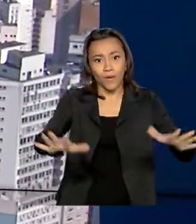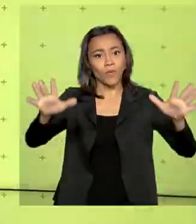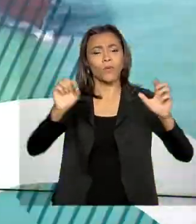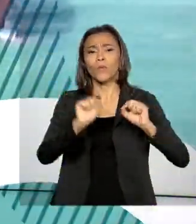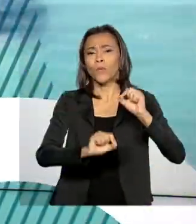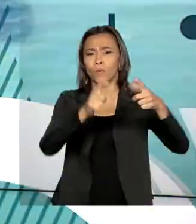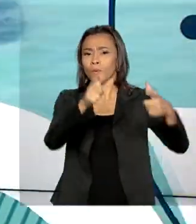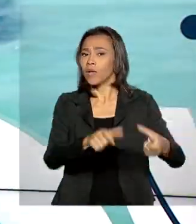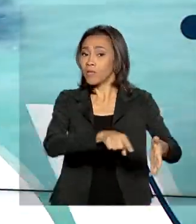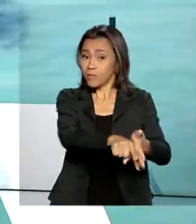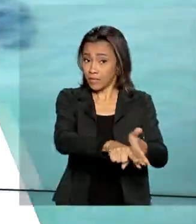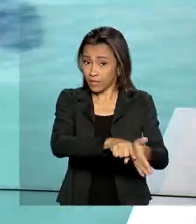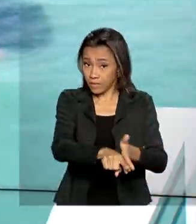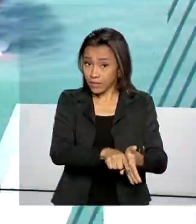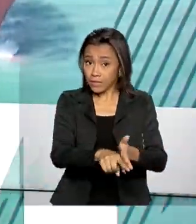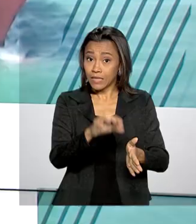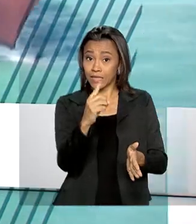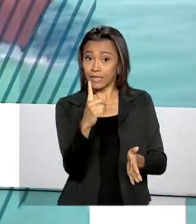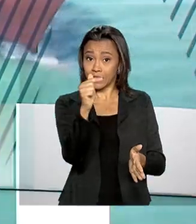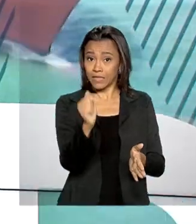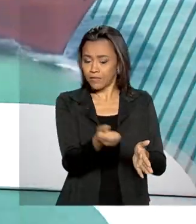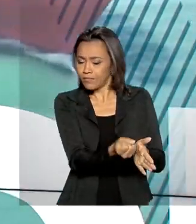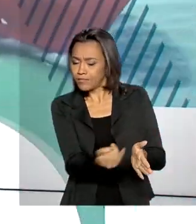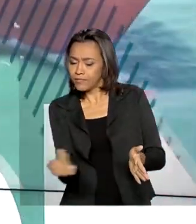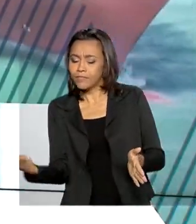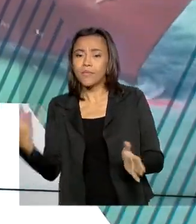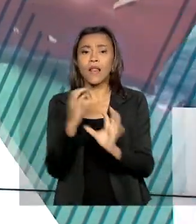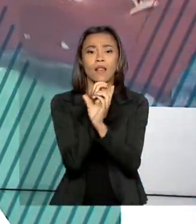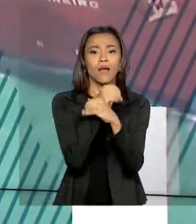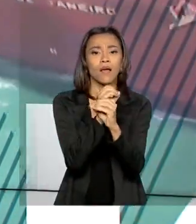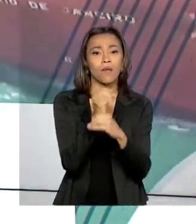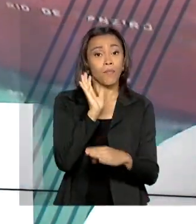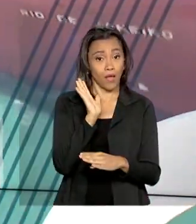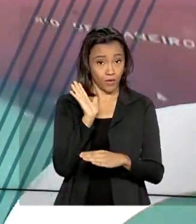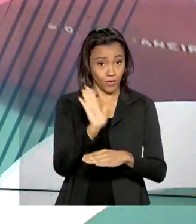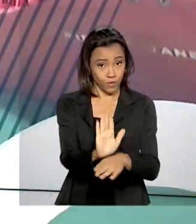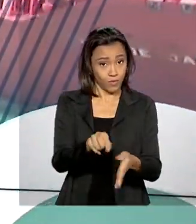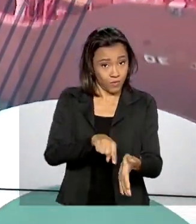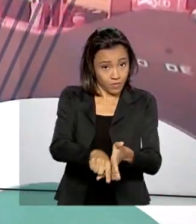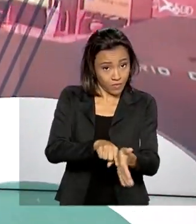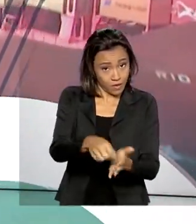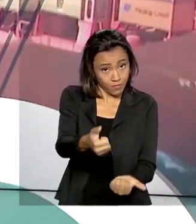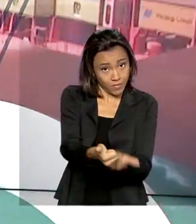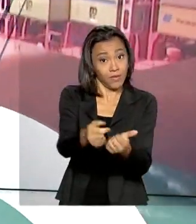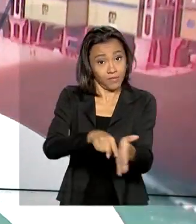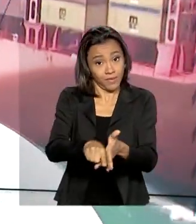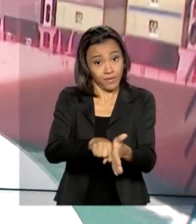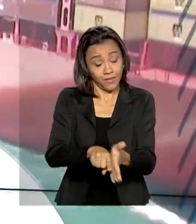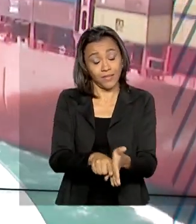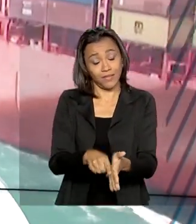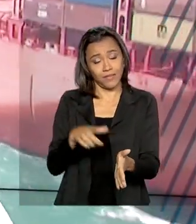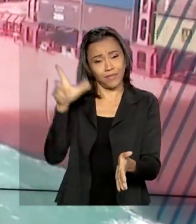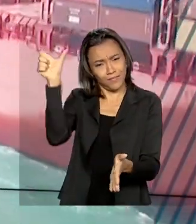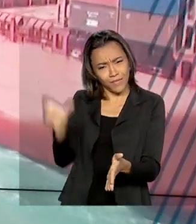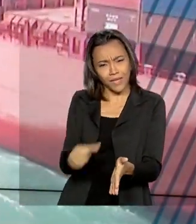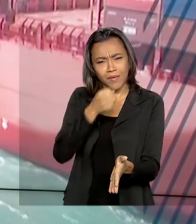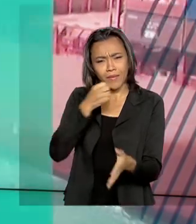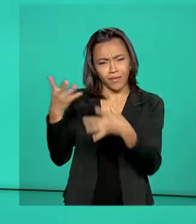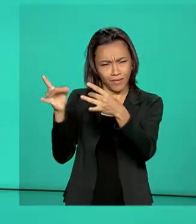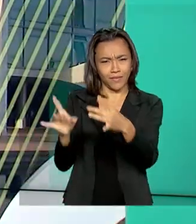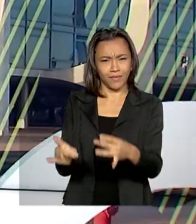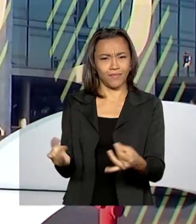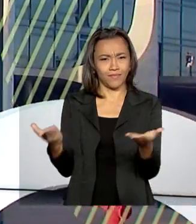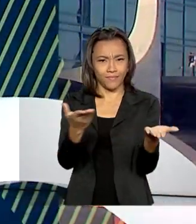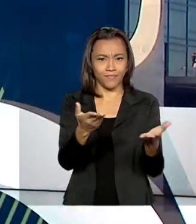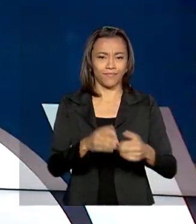base terá 17 laboratórios para ajudar nas pesquisas do continente gelado. O repórter Maurício de Almeida traz os detalhes direto da